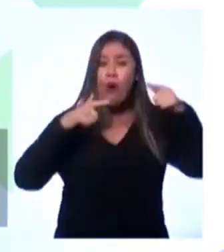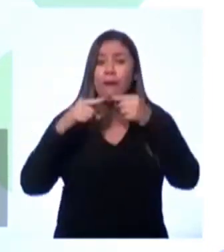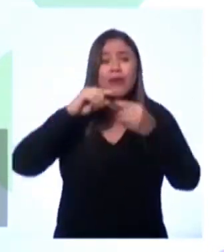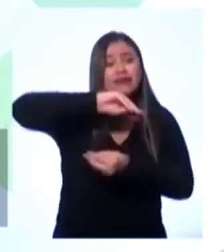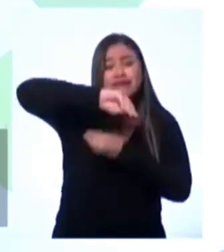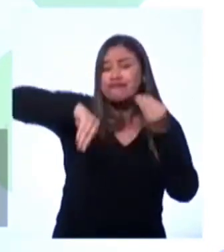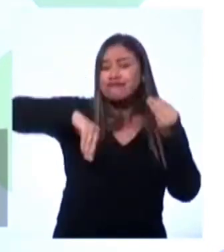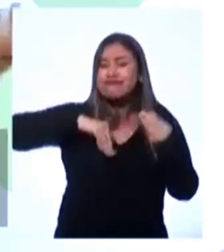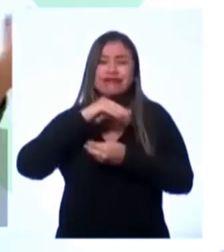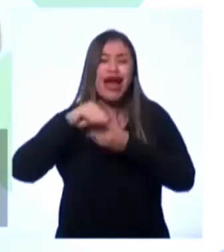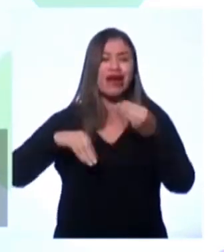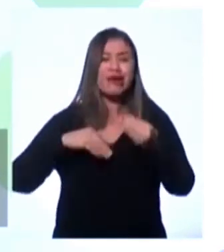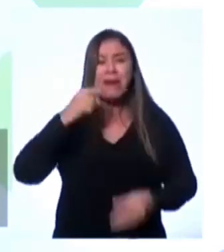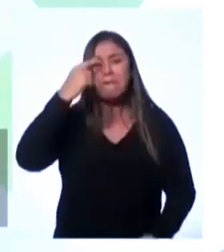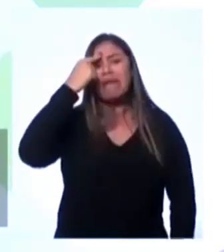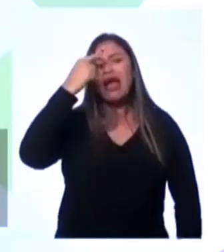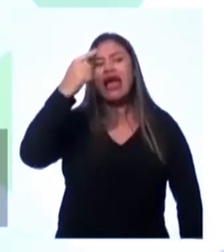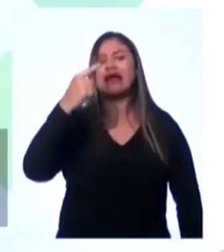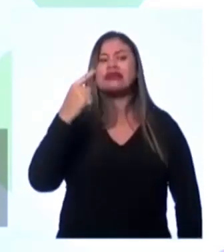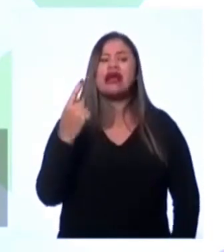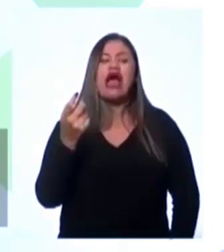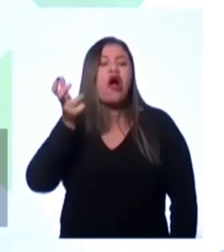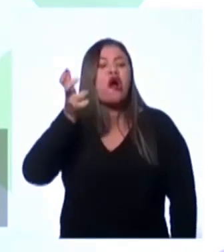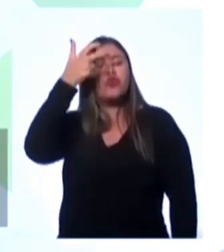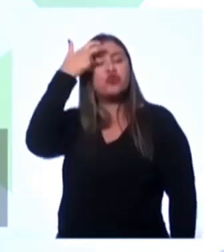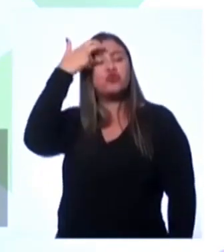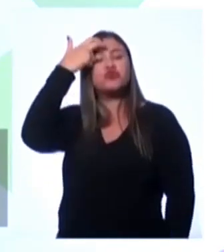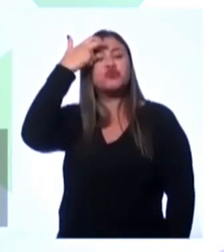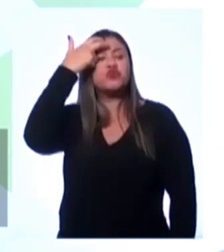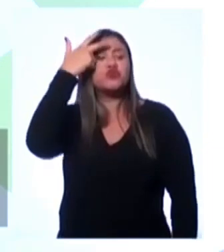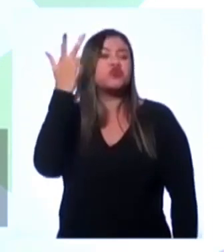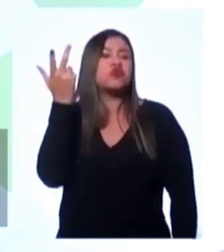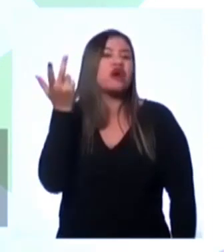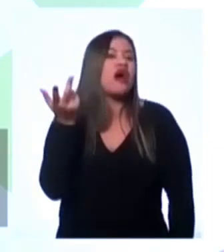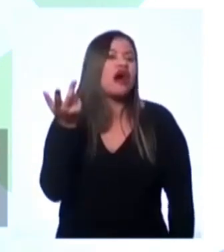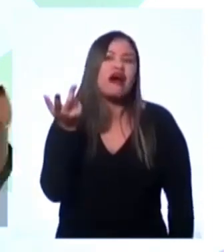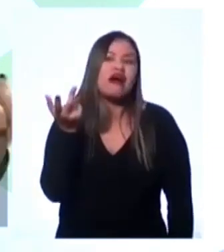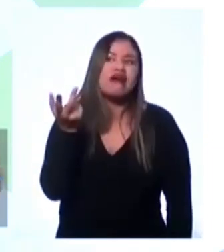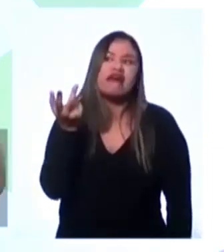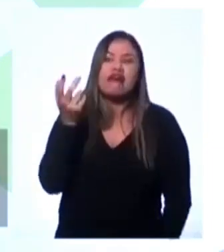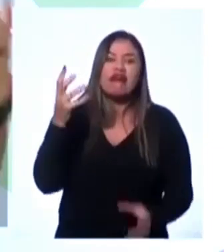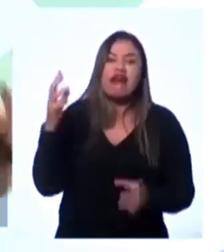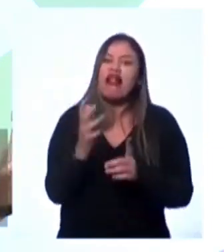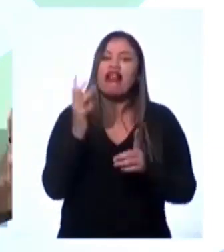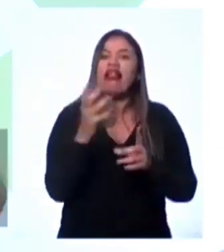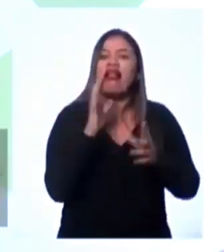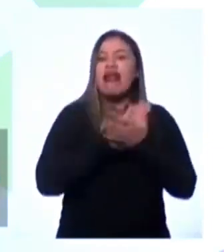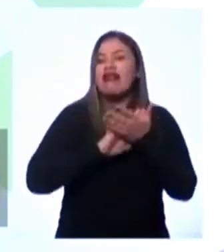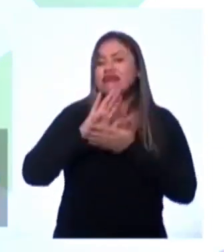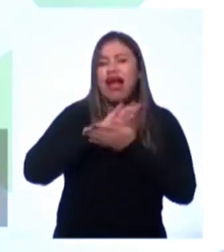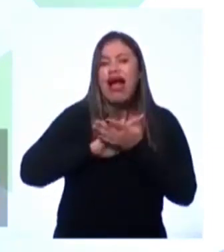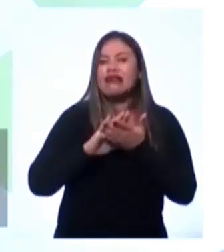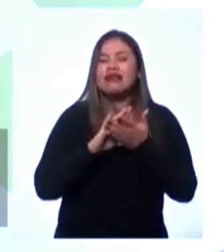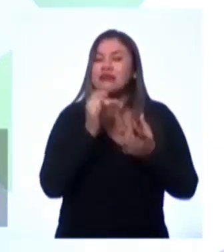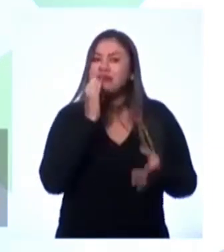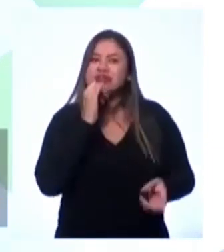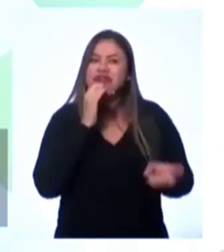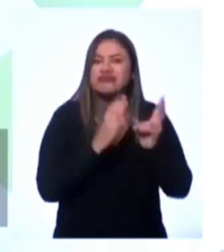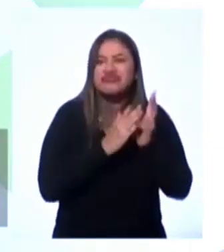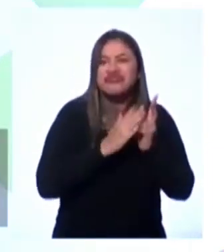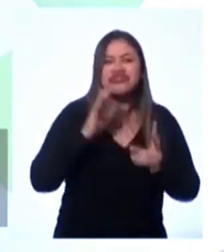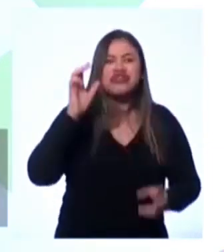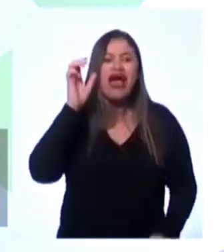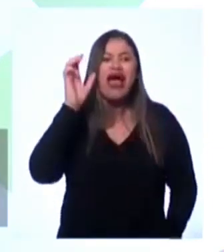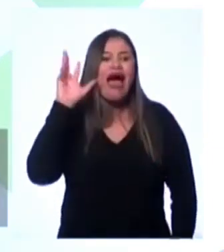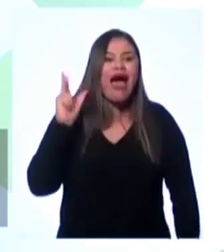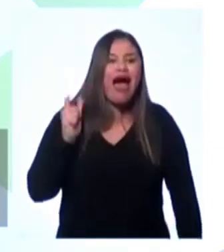mistura. A gente não pode dizer que a gente tem uma cultura, assim, sem essas influências, sem influência indígena, sem influência africana,